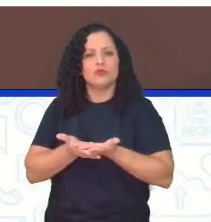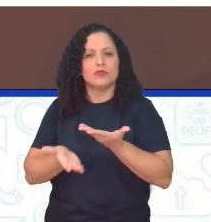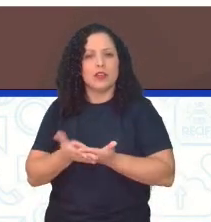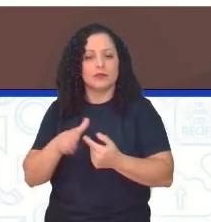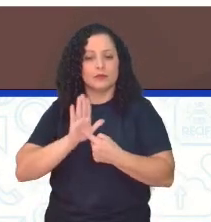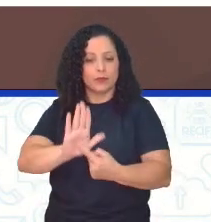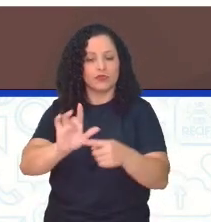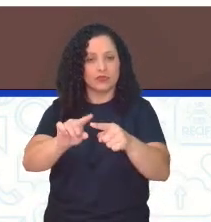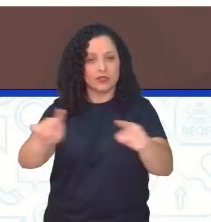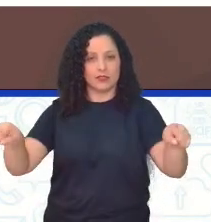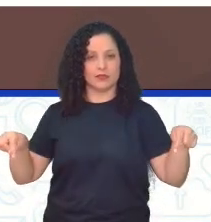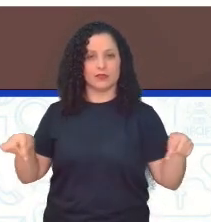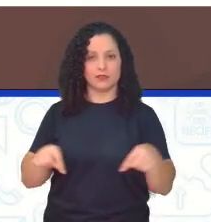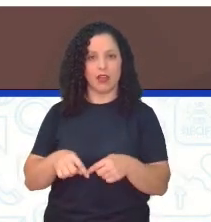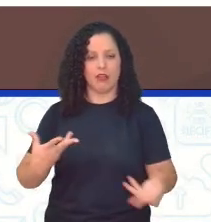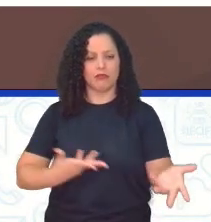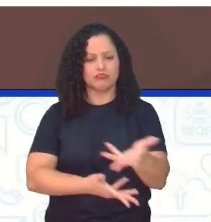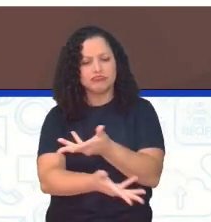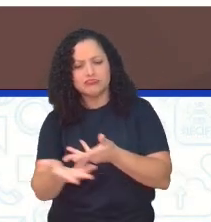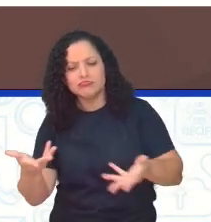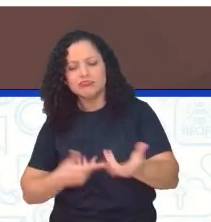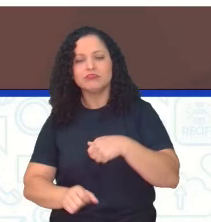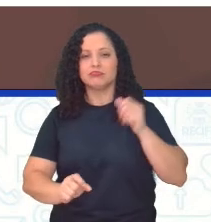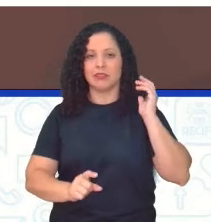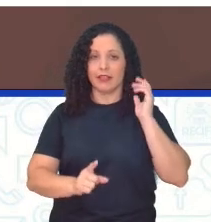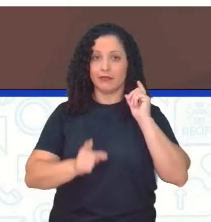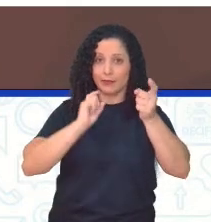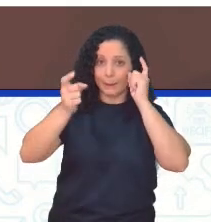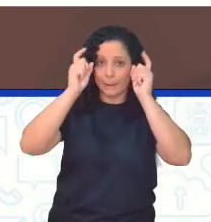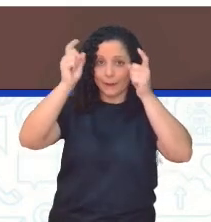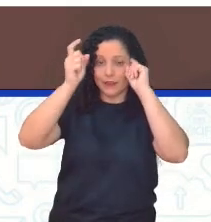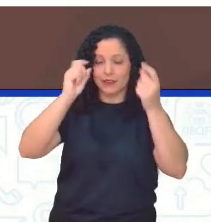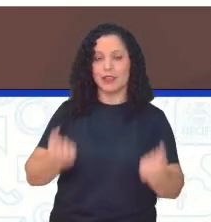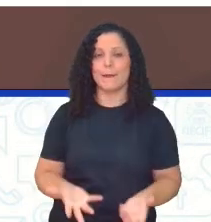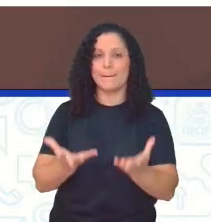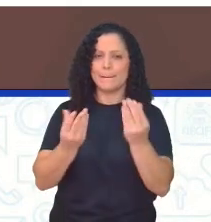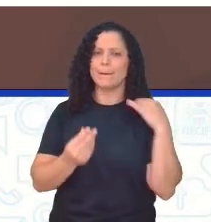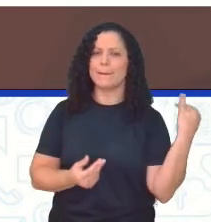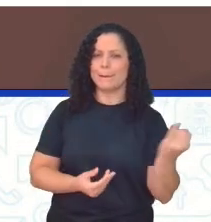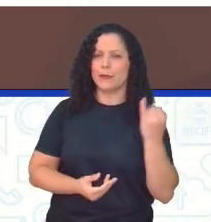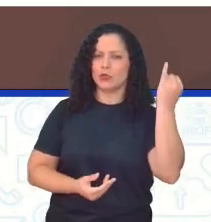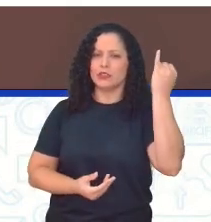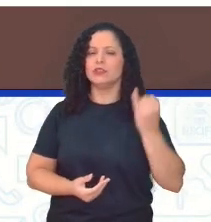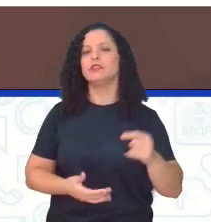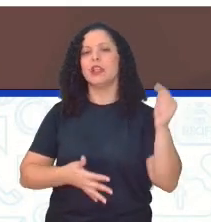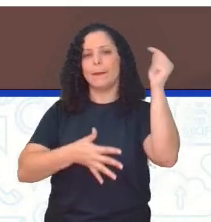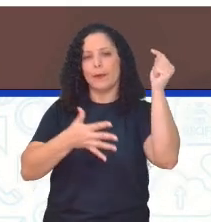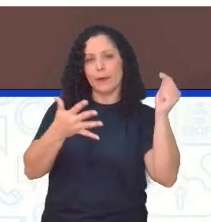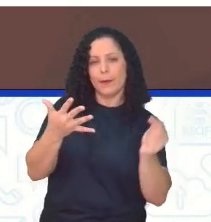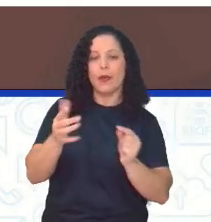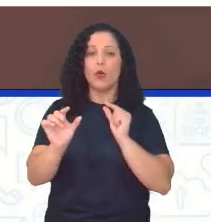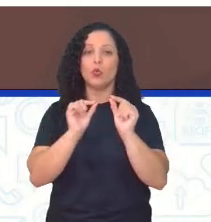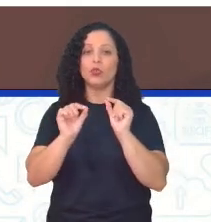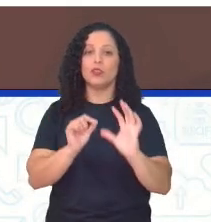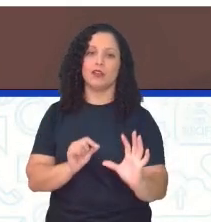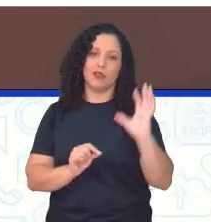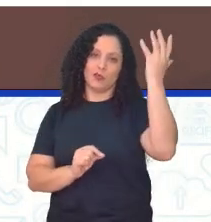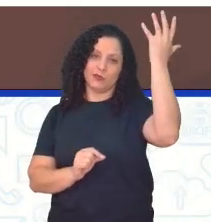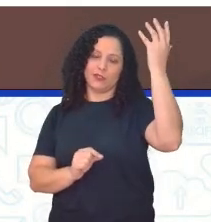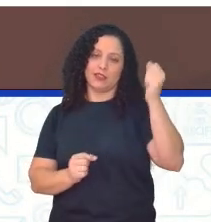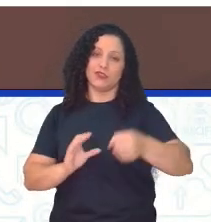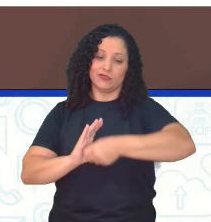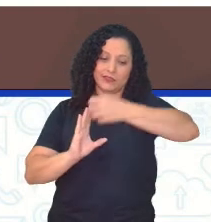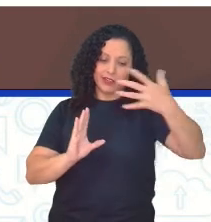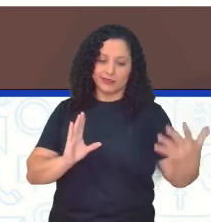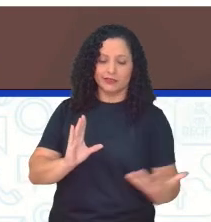reportagem, podem abordar, trabalhar. Porque ela é muito instrutiva sobre essas consequências, né? E sobre todos esses aspectos.